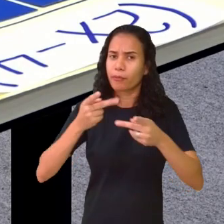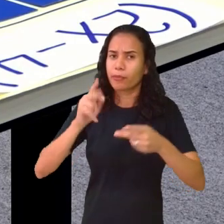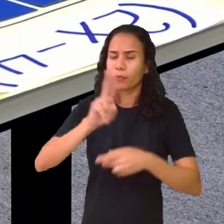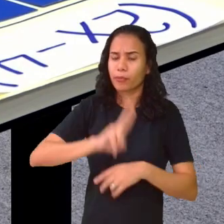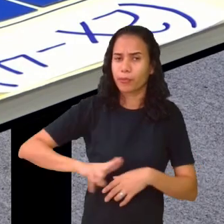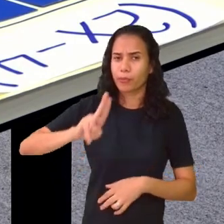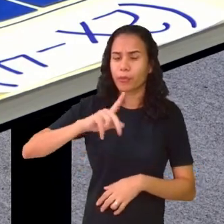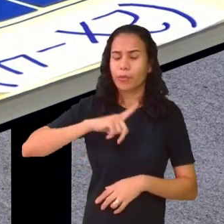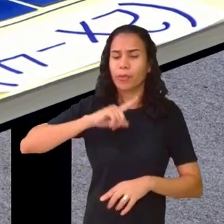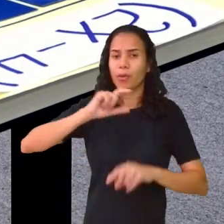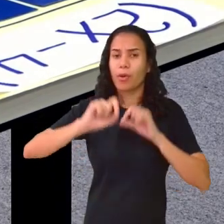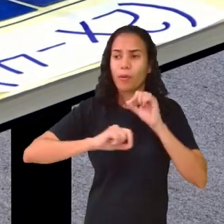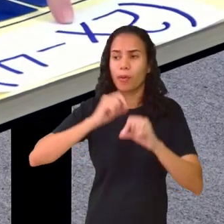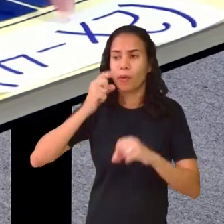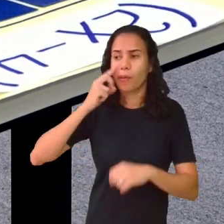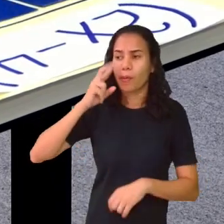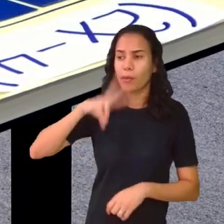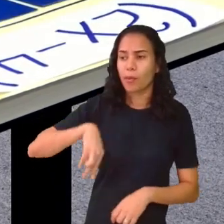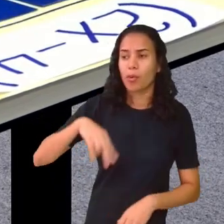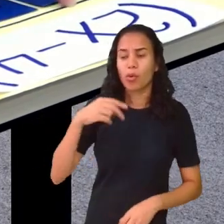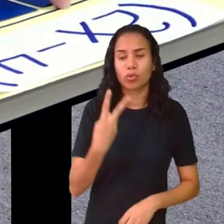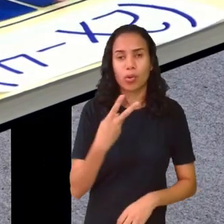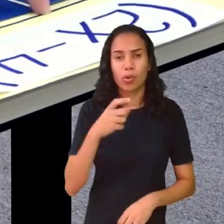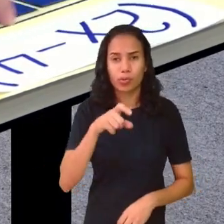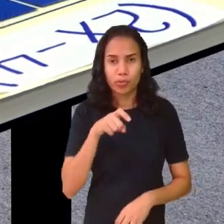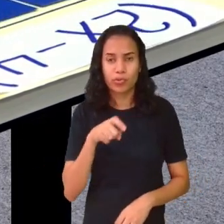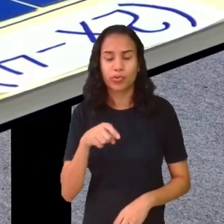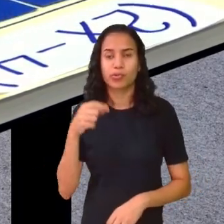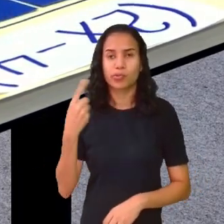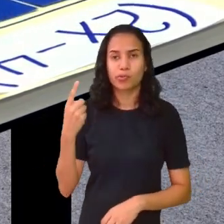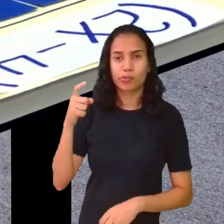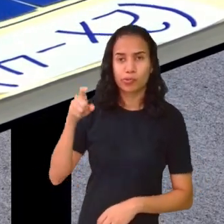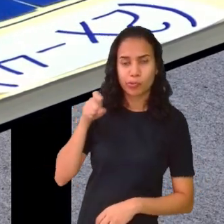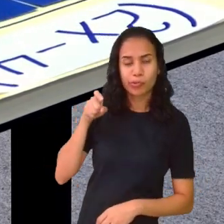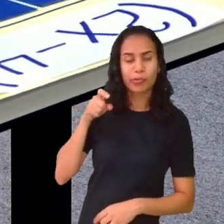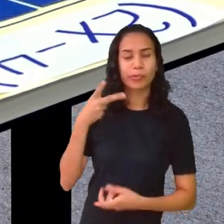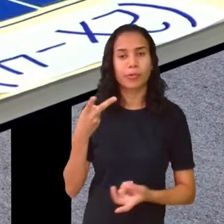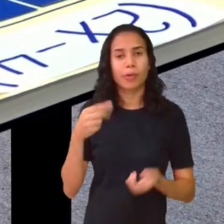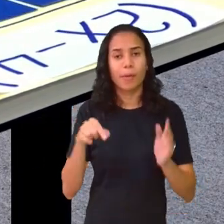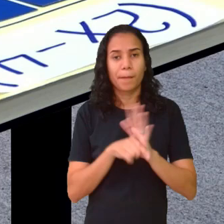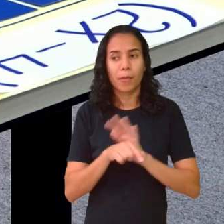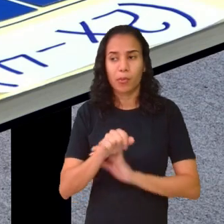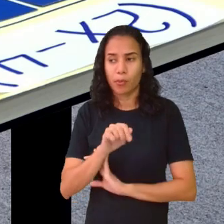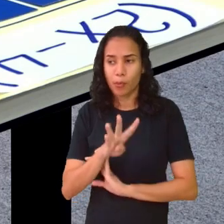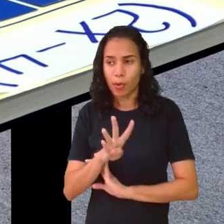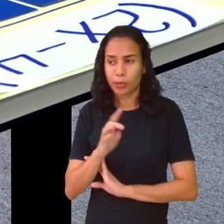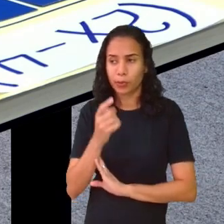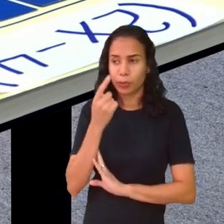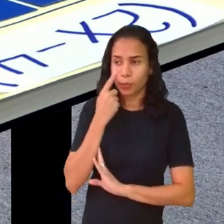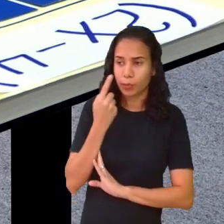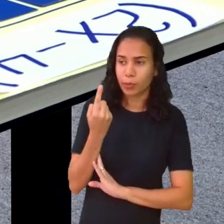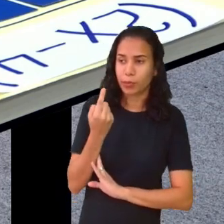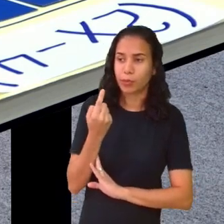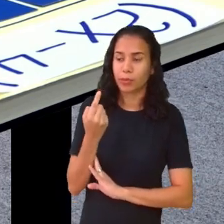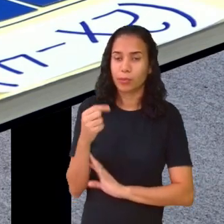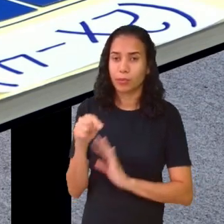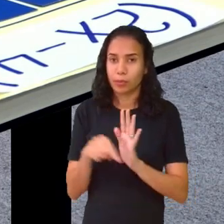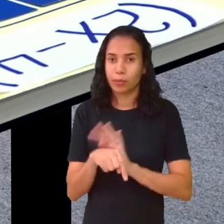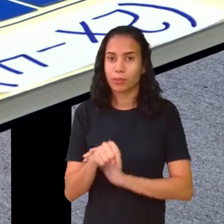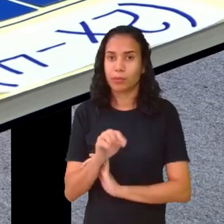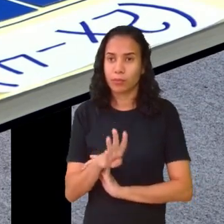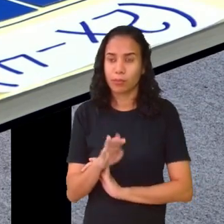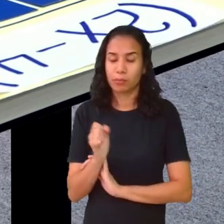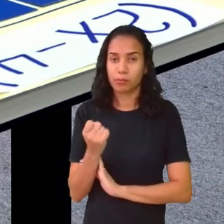O que é que tem que estar escrito? 2x. Um x, outro x. Menos 4. Menos 4.